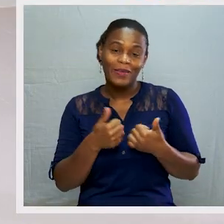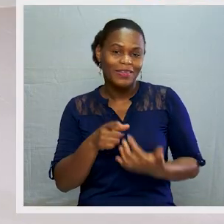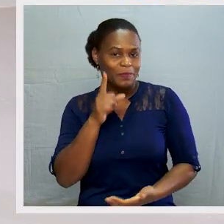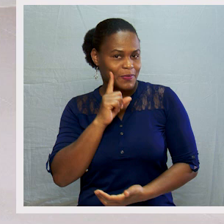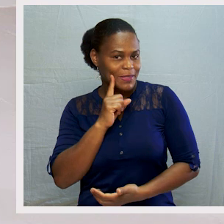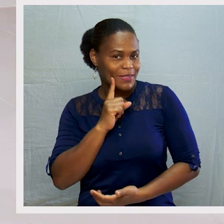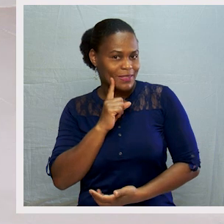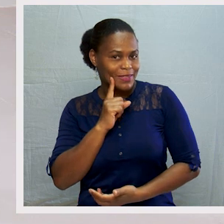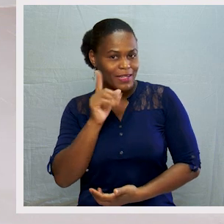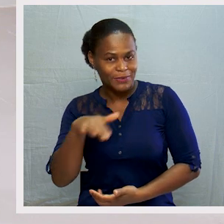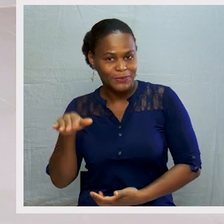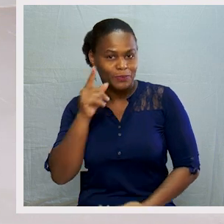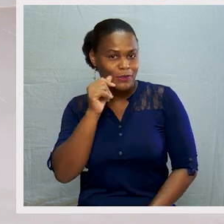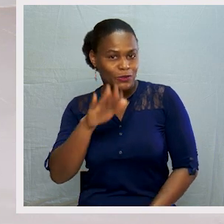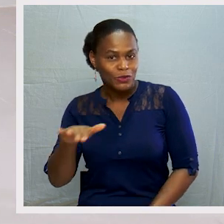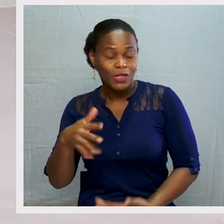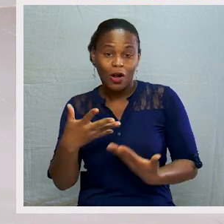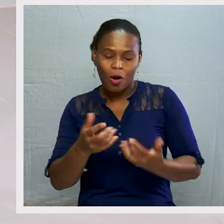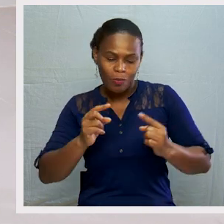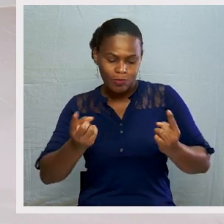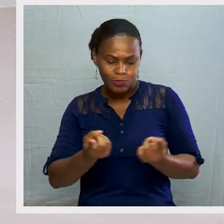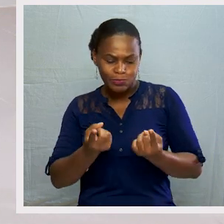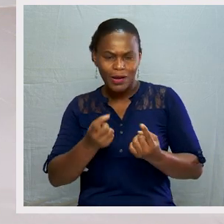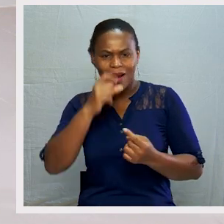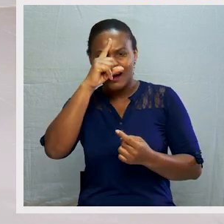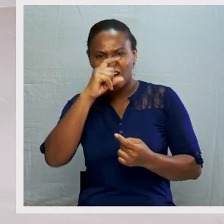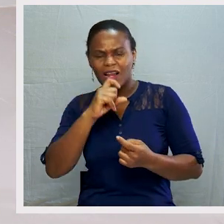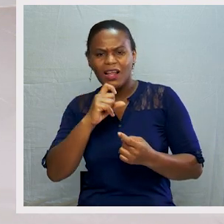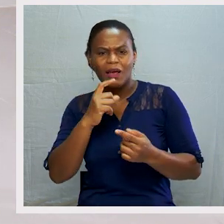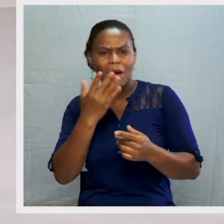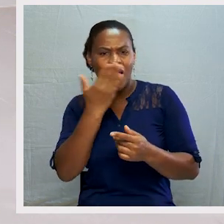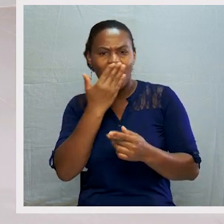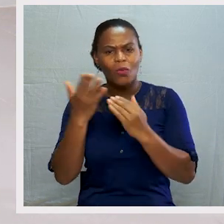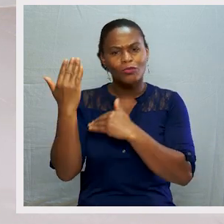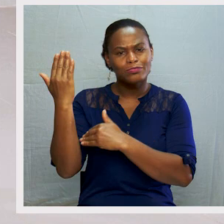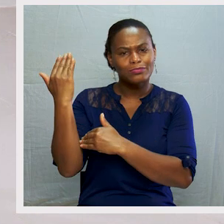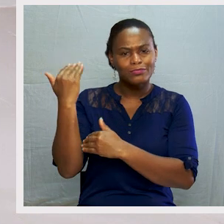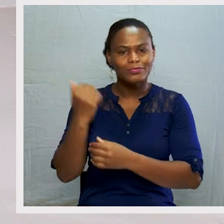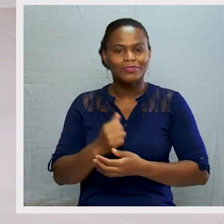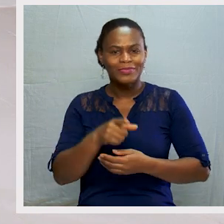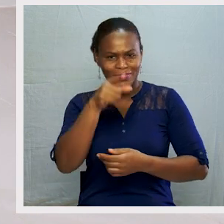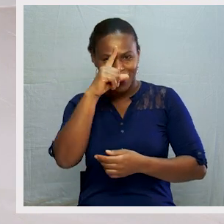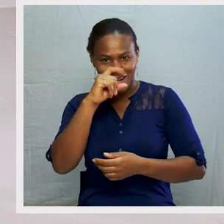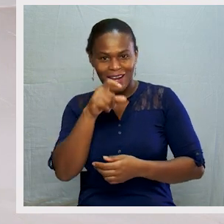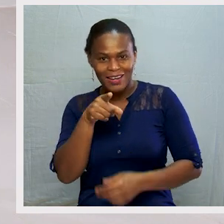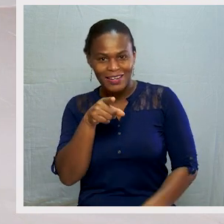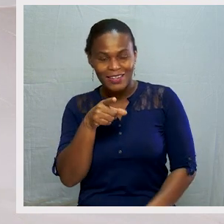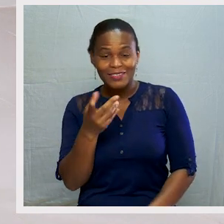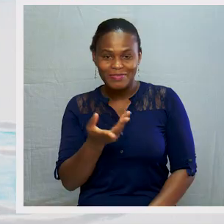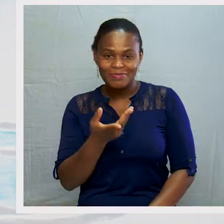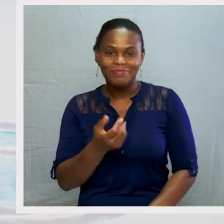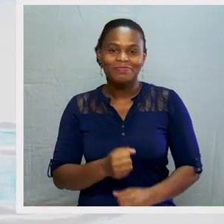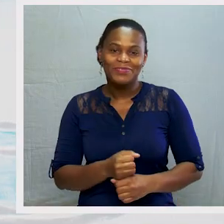meninas, vamos agora fazer um breve apanhado sobre tudo aquilo que vimos na aula anterior. Lembrem-se.